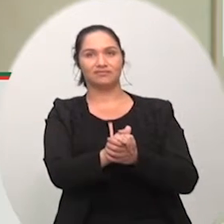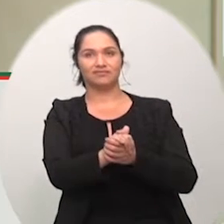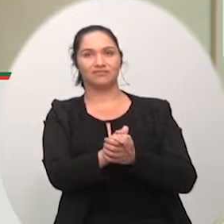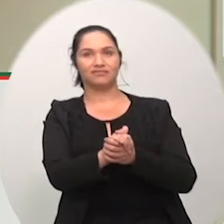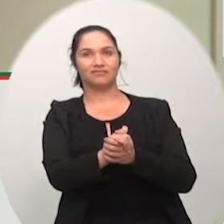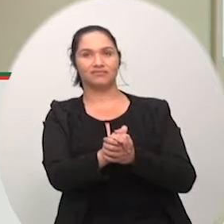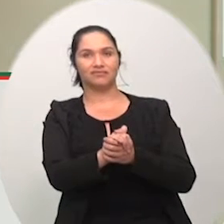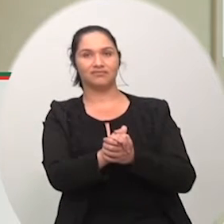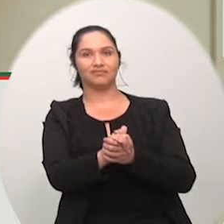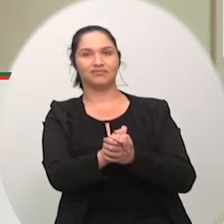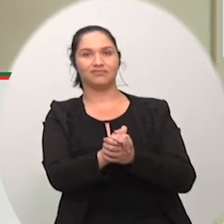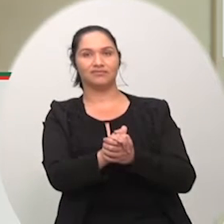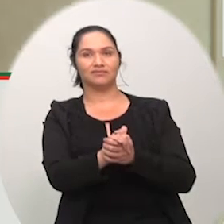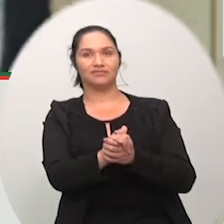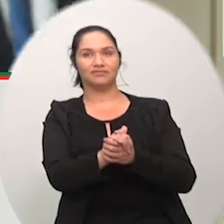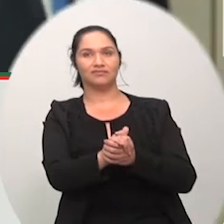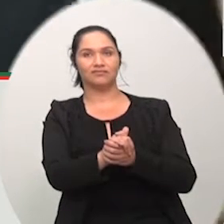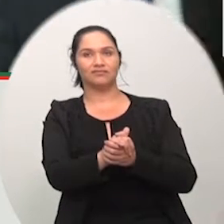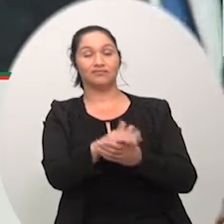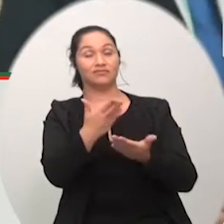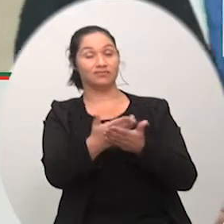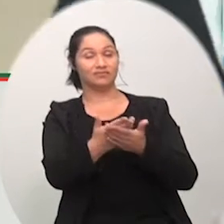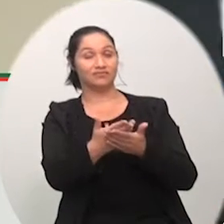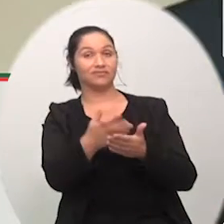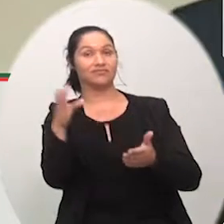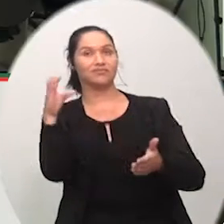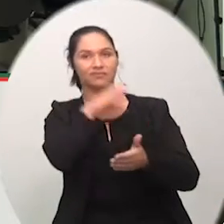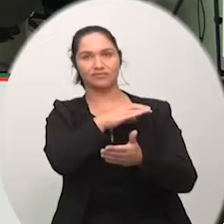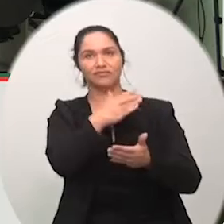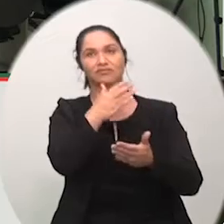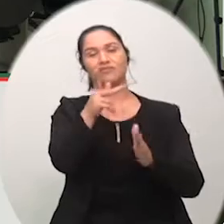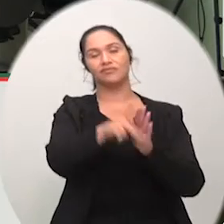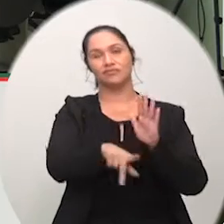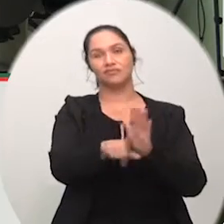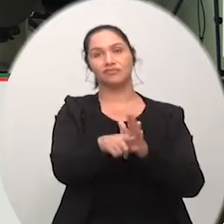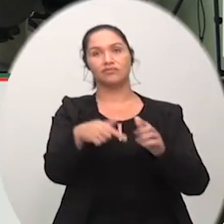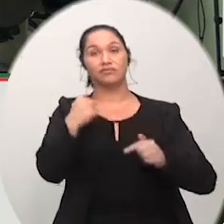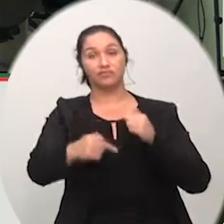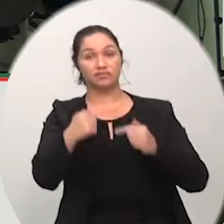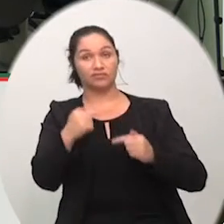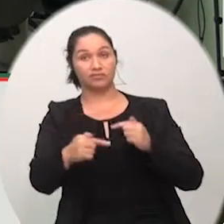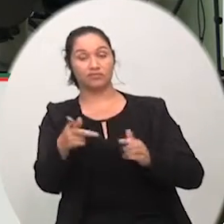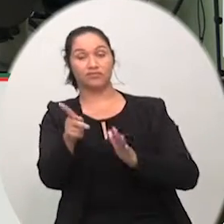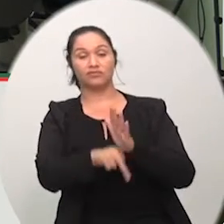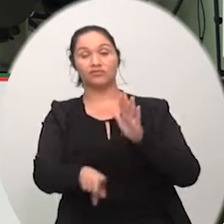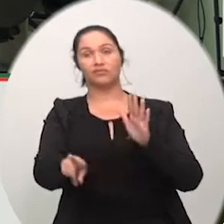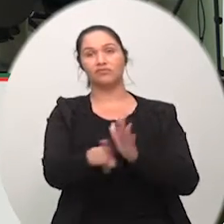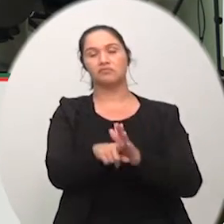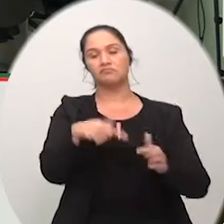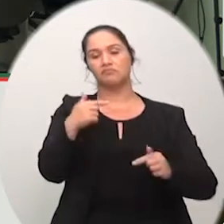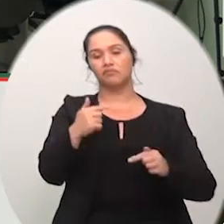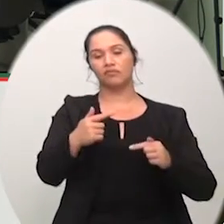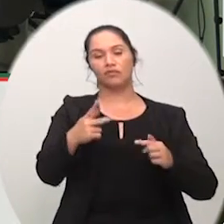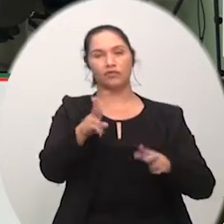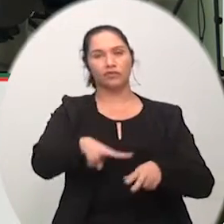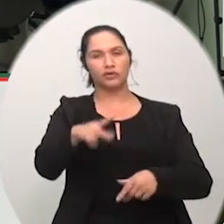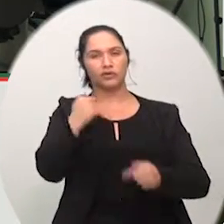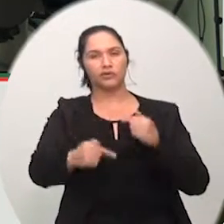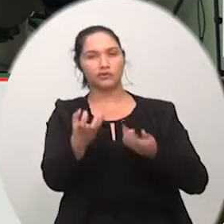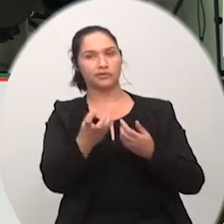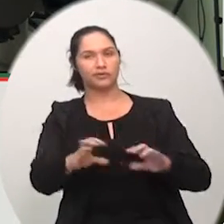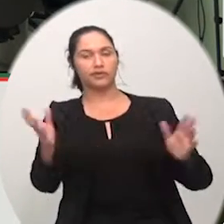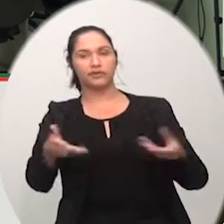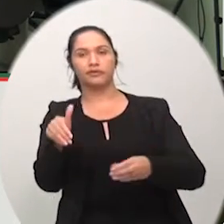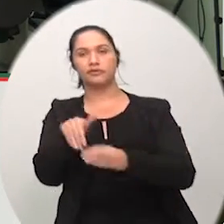pelas comissões muito obrigado o projeto continua em discussão não havendo quem queira discutir está em votação